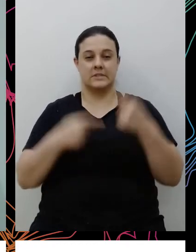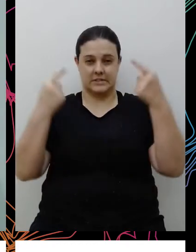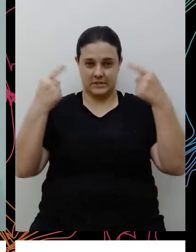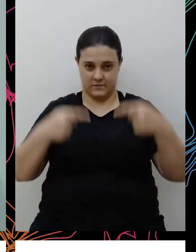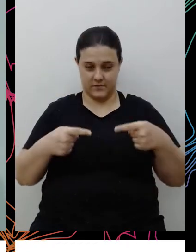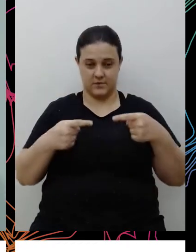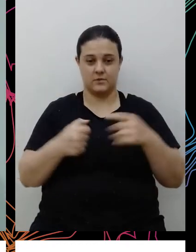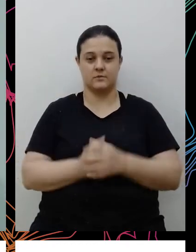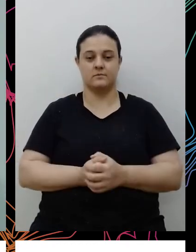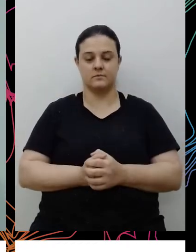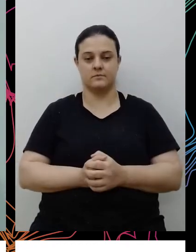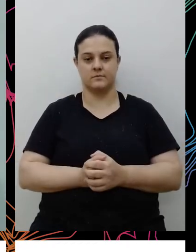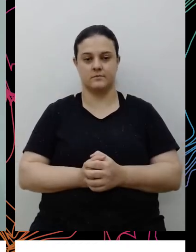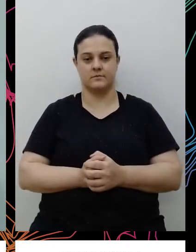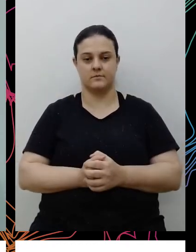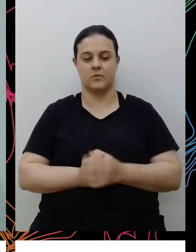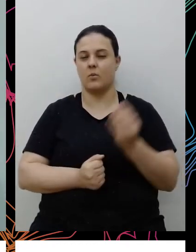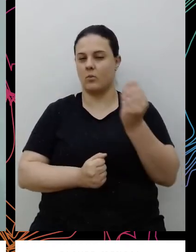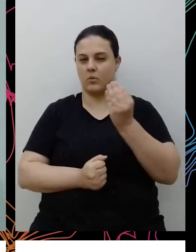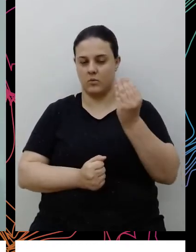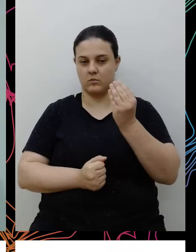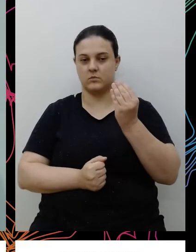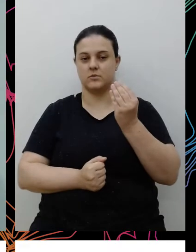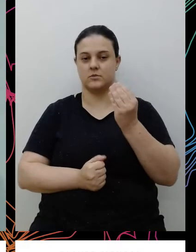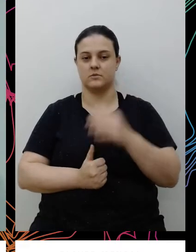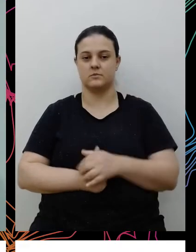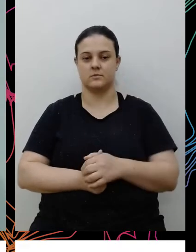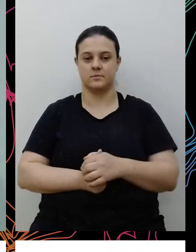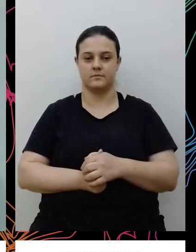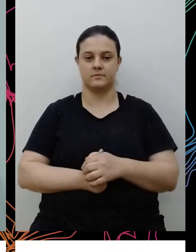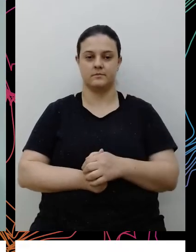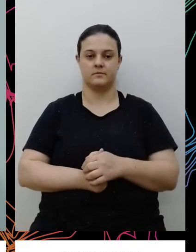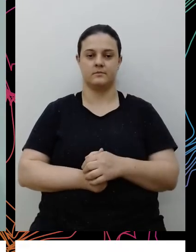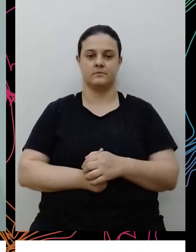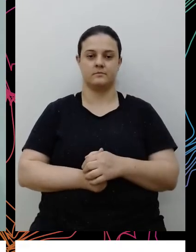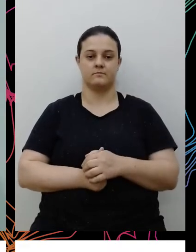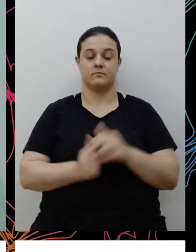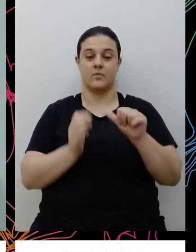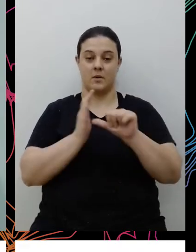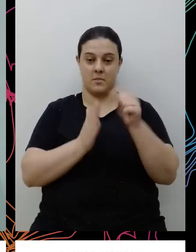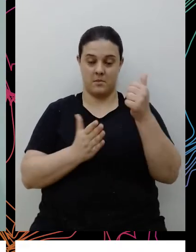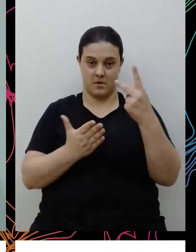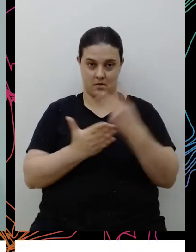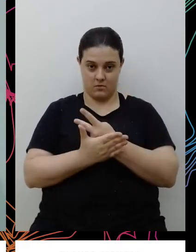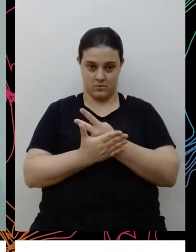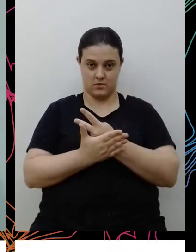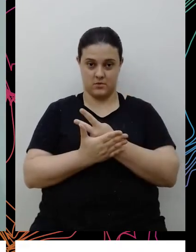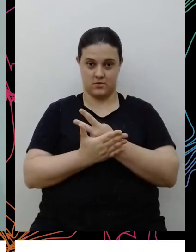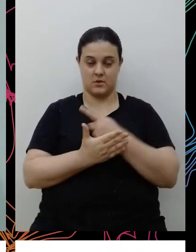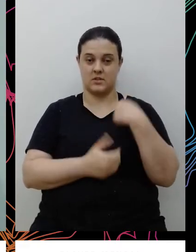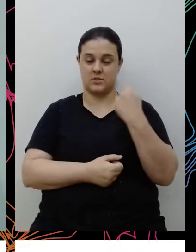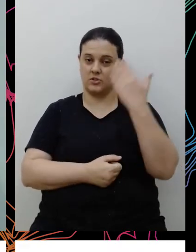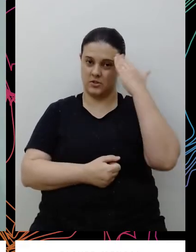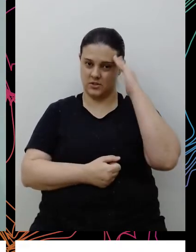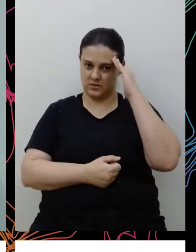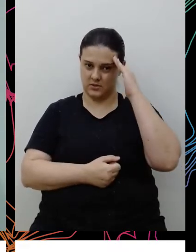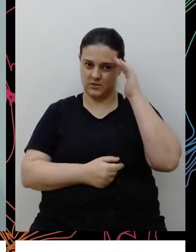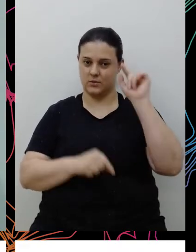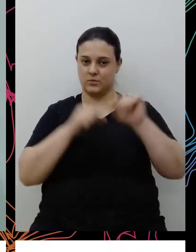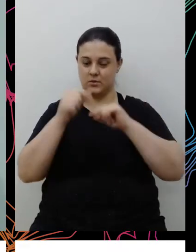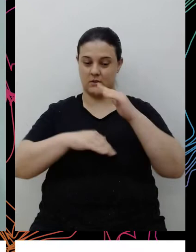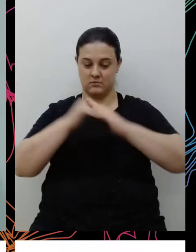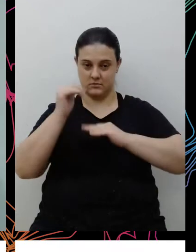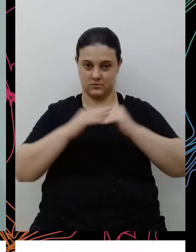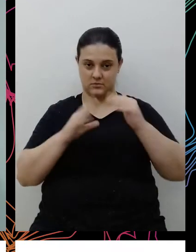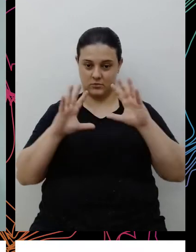né, como que foi, a gente, a primeira coisa que aconteceu, nós entendemos que o a gente estava fazendo, né,